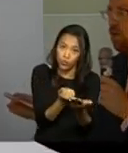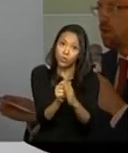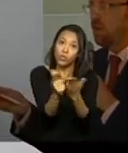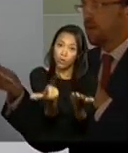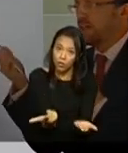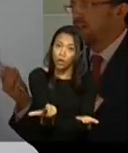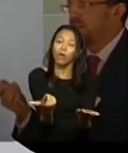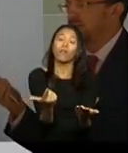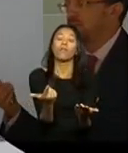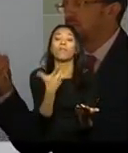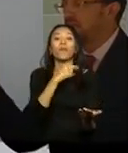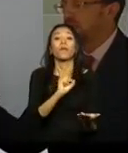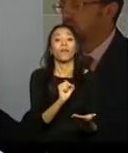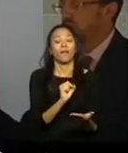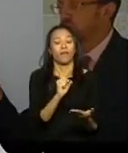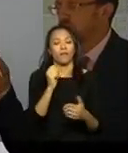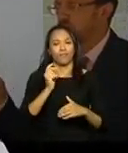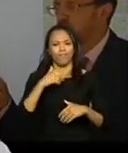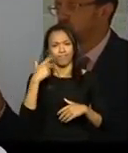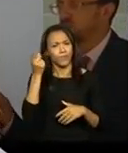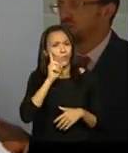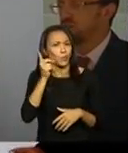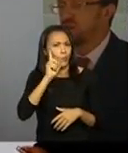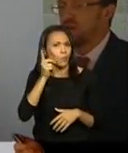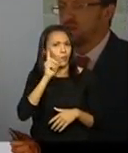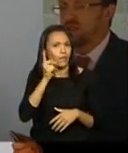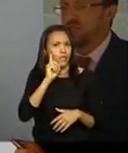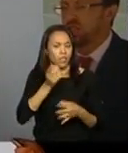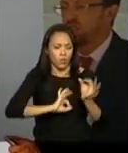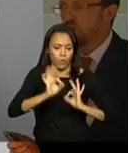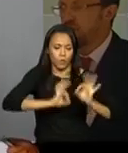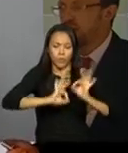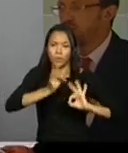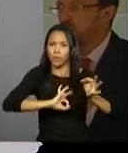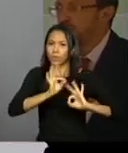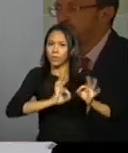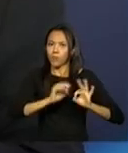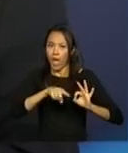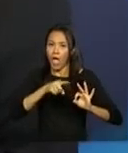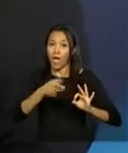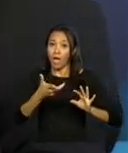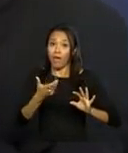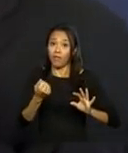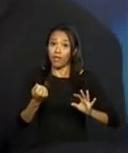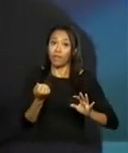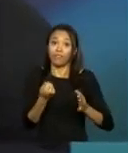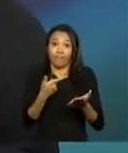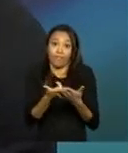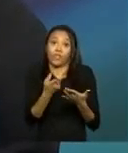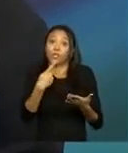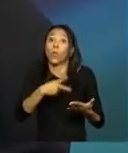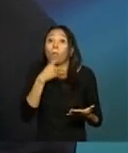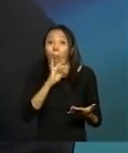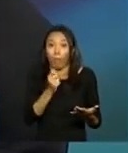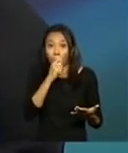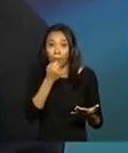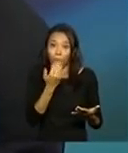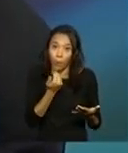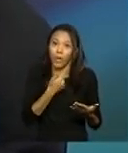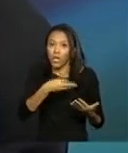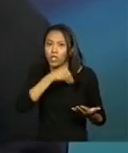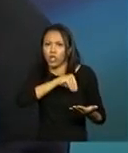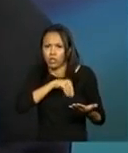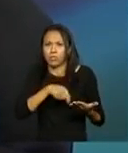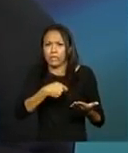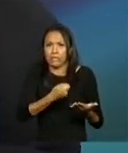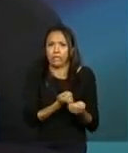jornal, para quem lida isso como seu dia a dia e seu ganha-pão, o fato de você ainda depender essencialmente de